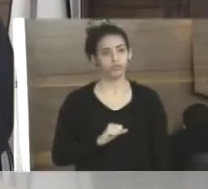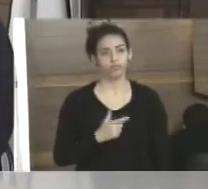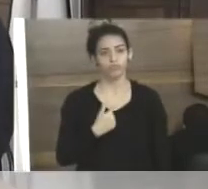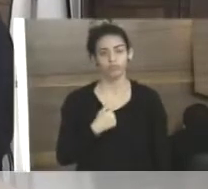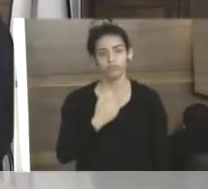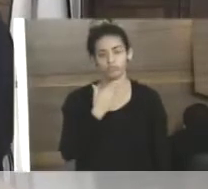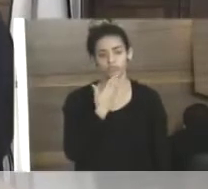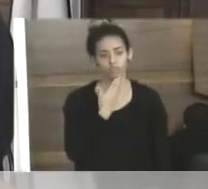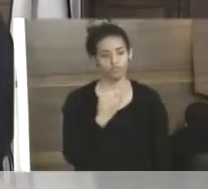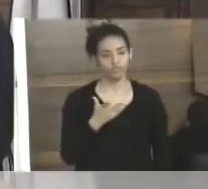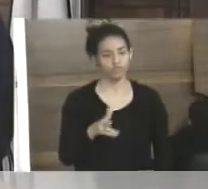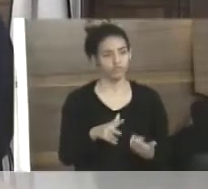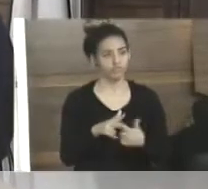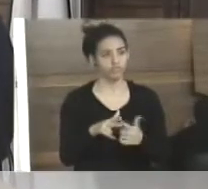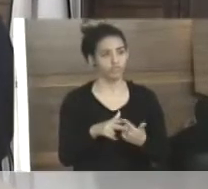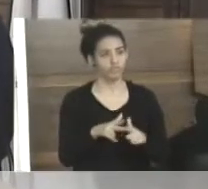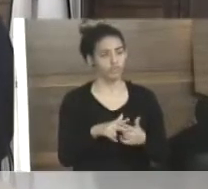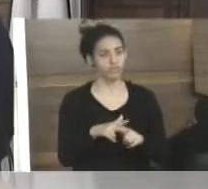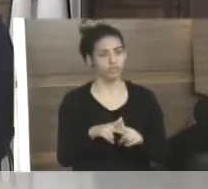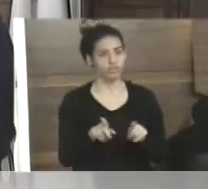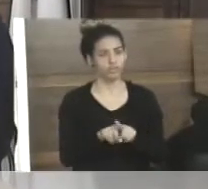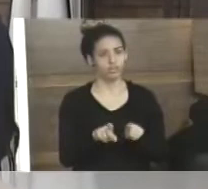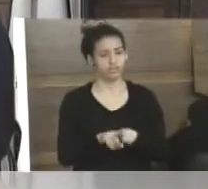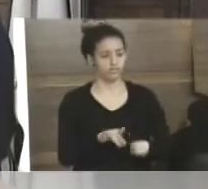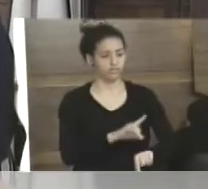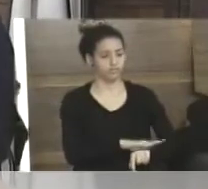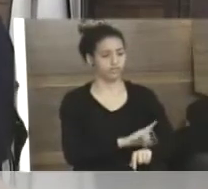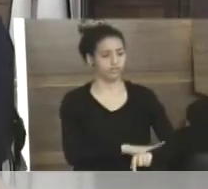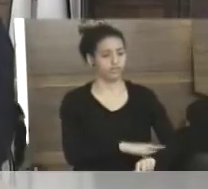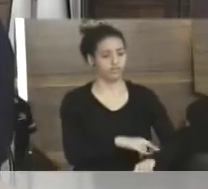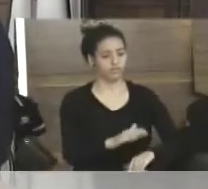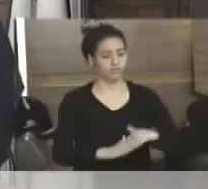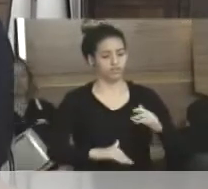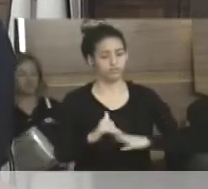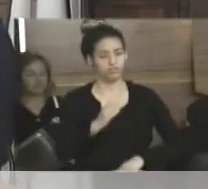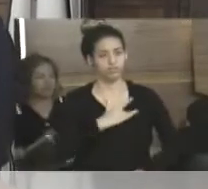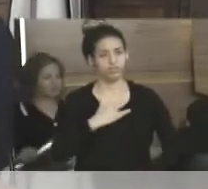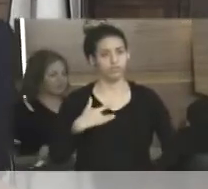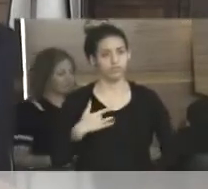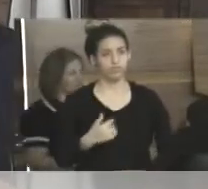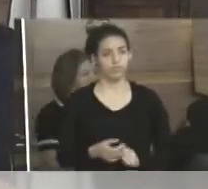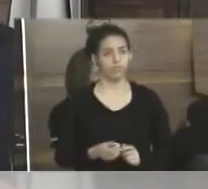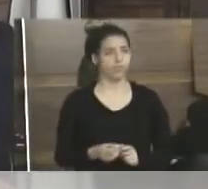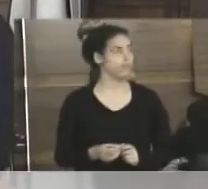eu solicito a reforma da parte hidráulica do banheiro para os funcionários da unidade de saúde.